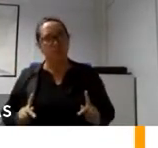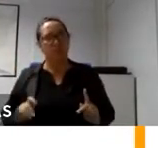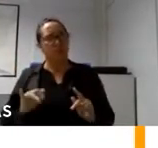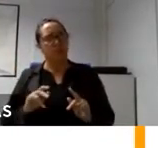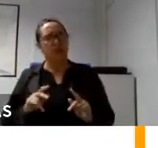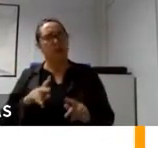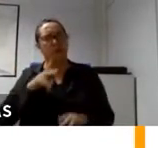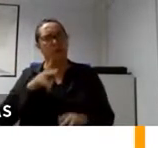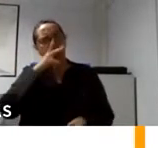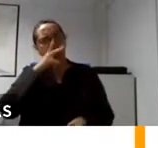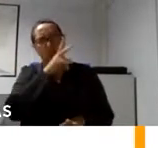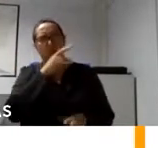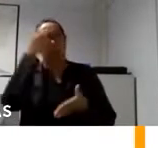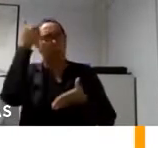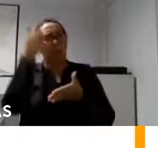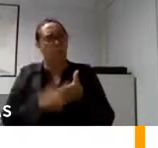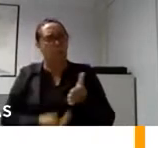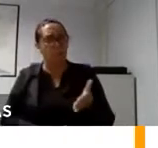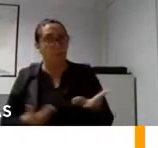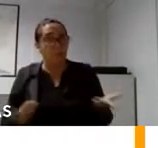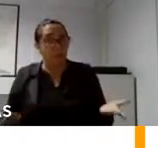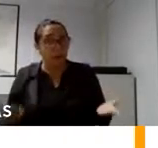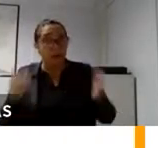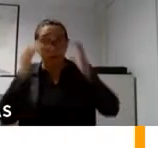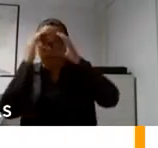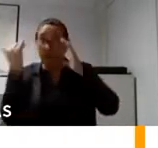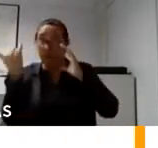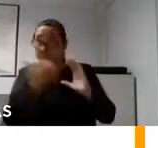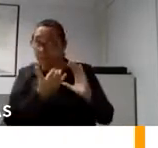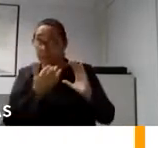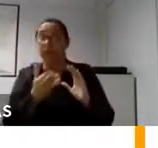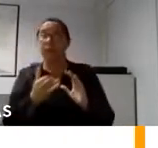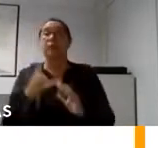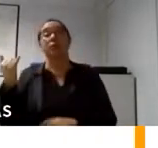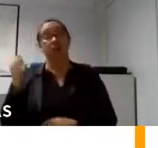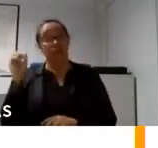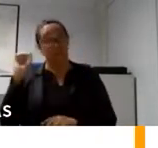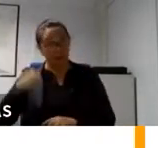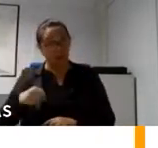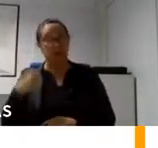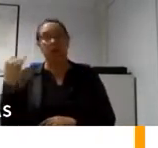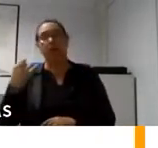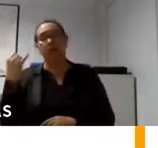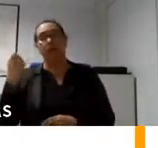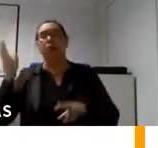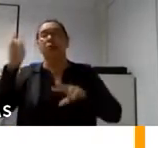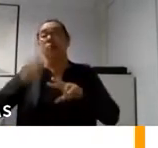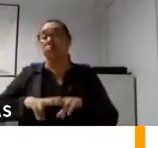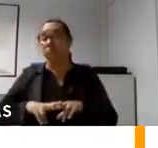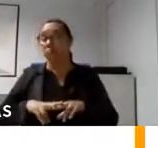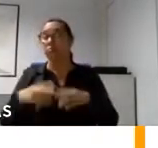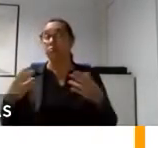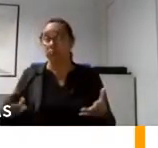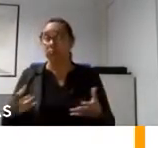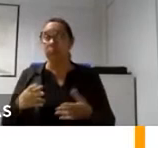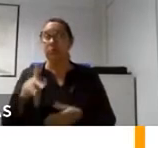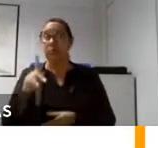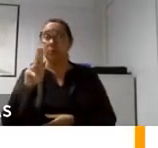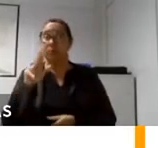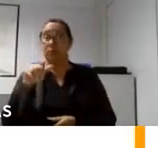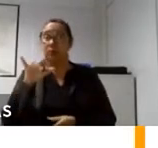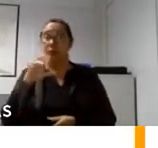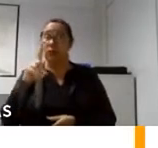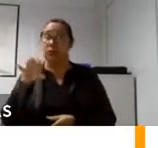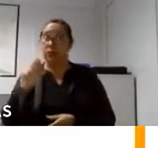desbordam do esperado, aí sim elas devem ser punidas. Quando você chega a levantar